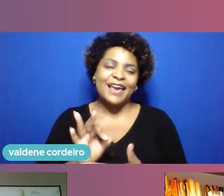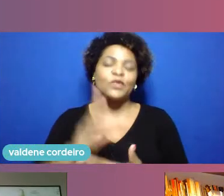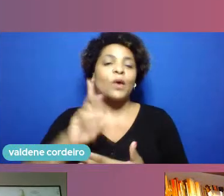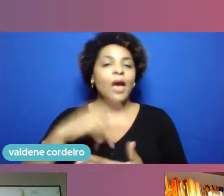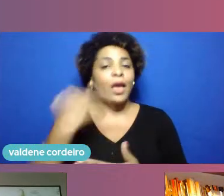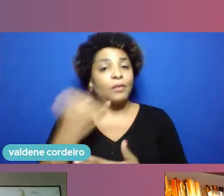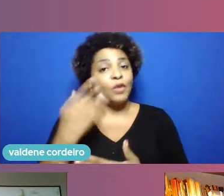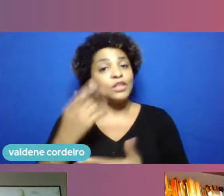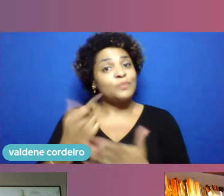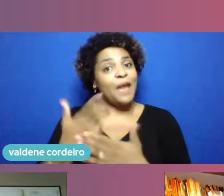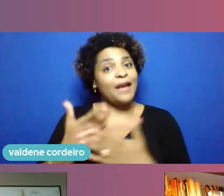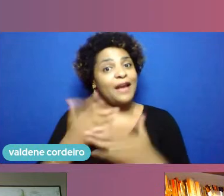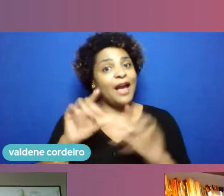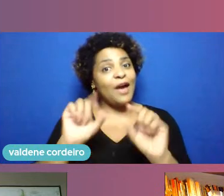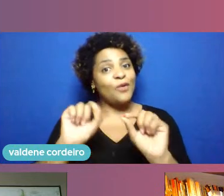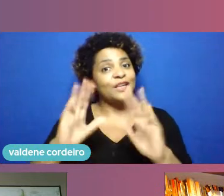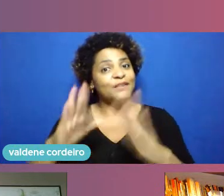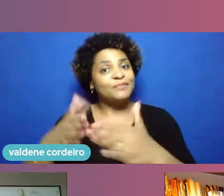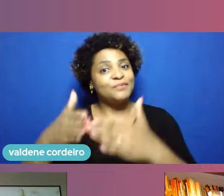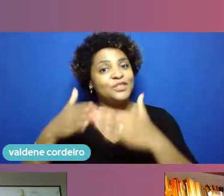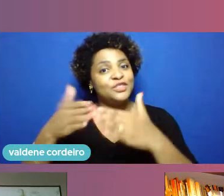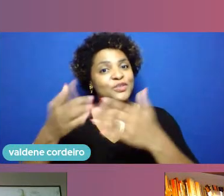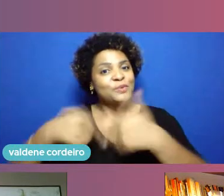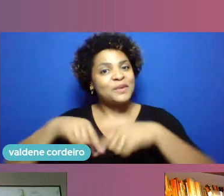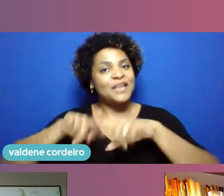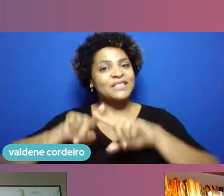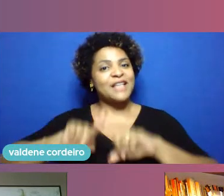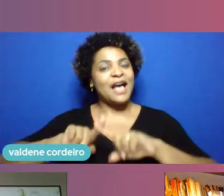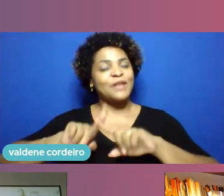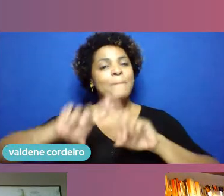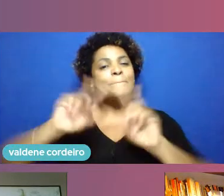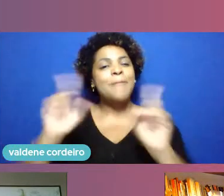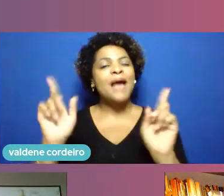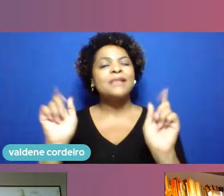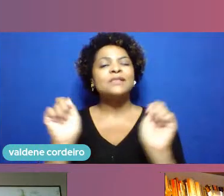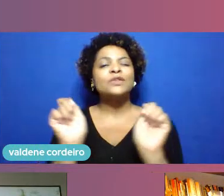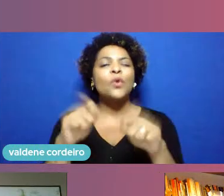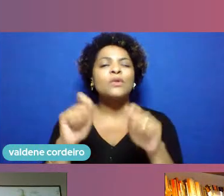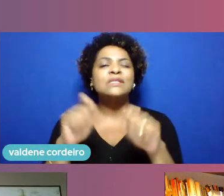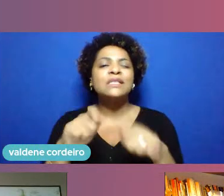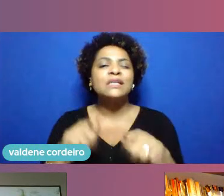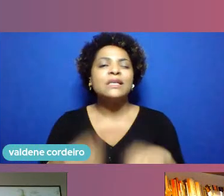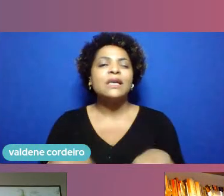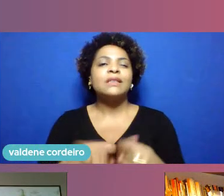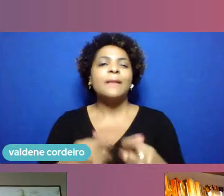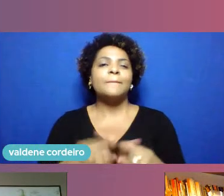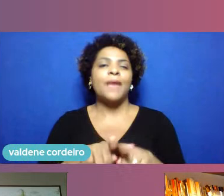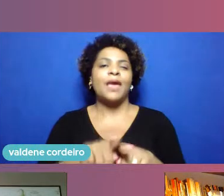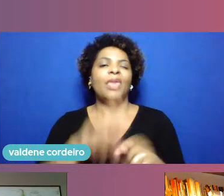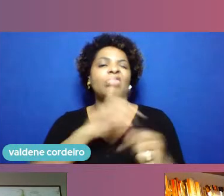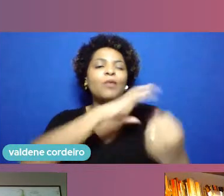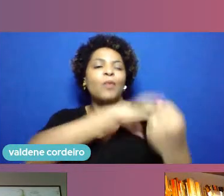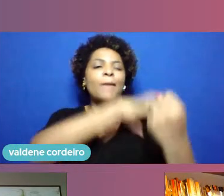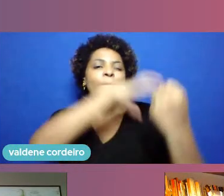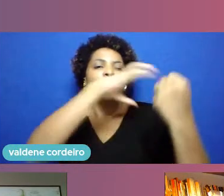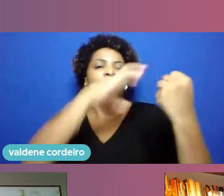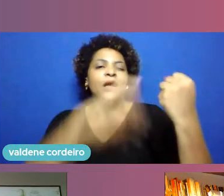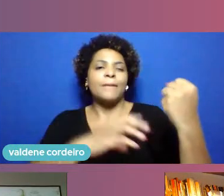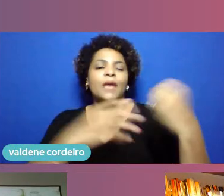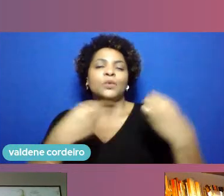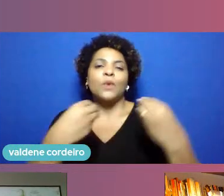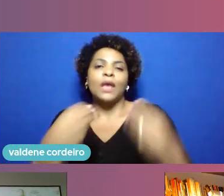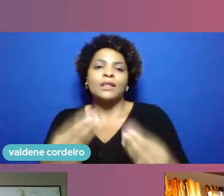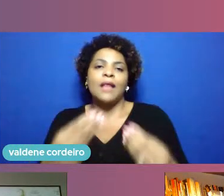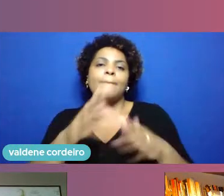programa funcionar mas que o negócio dela floresça e ela se empodere e consiga a partir daí empregar mais pessoas então é